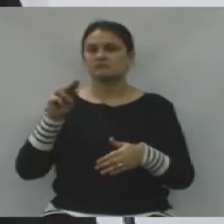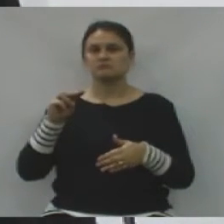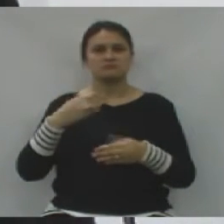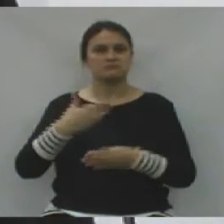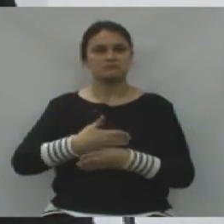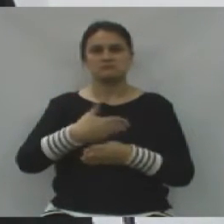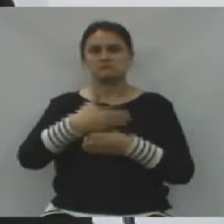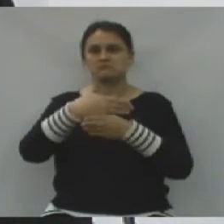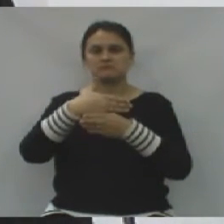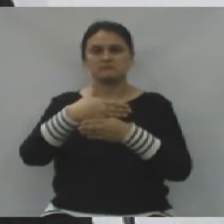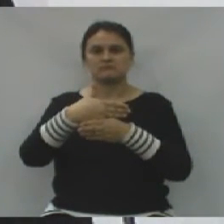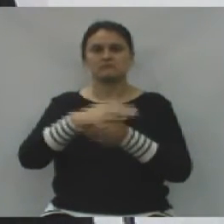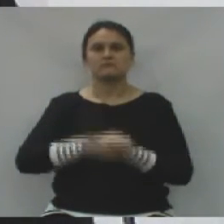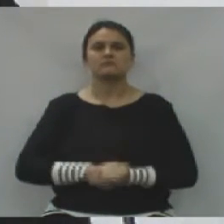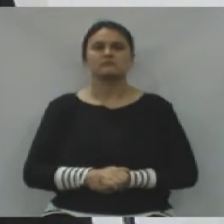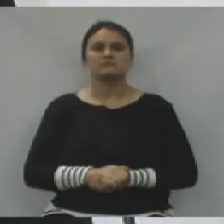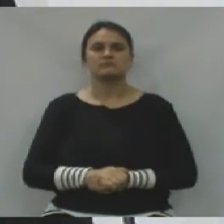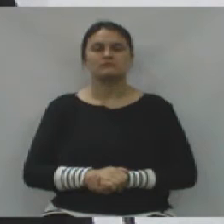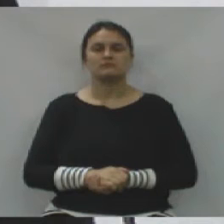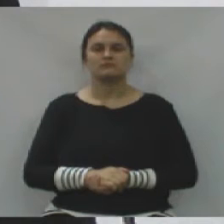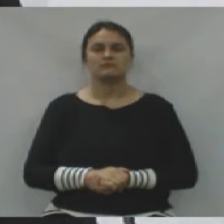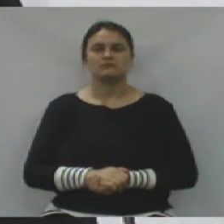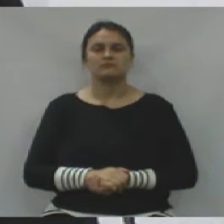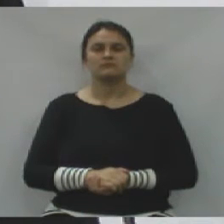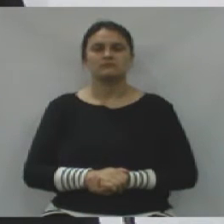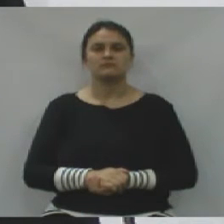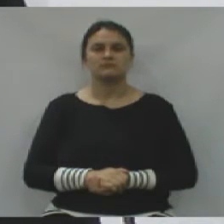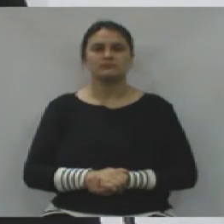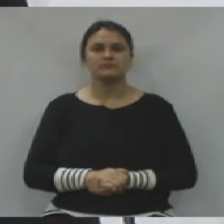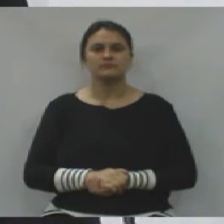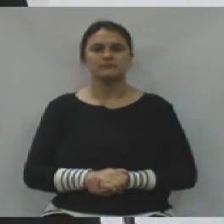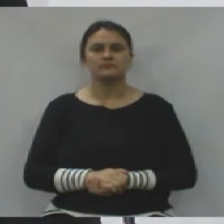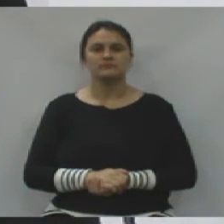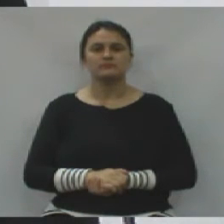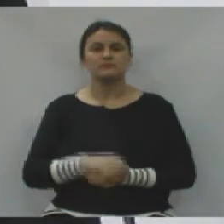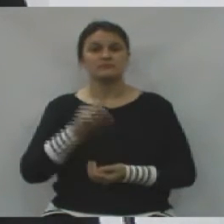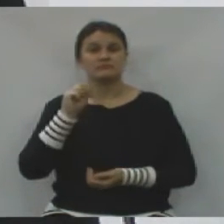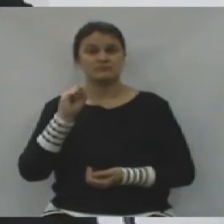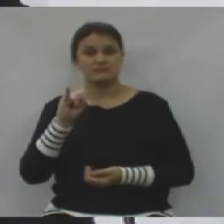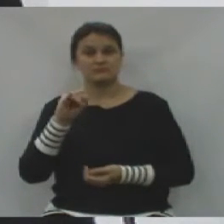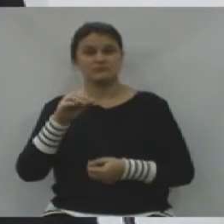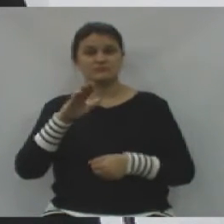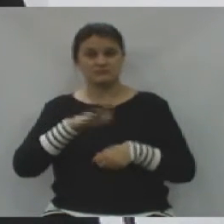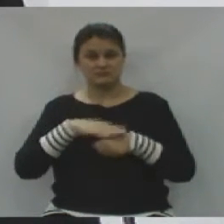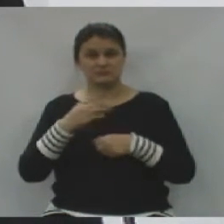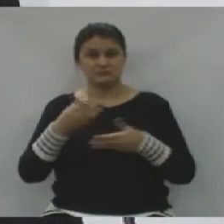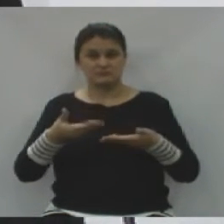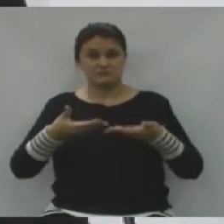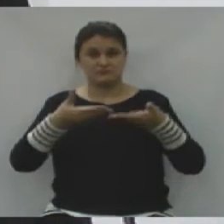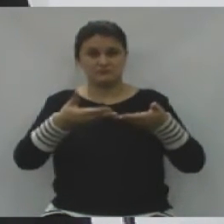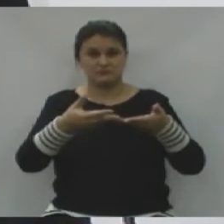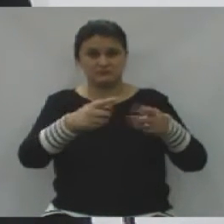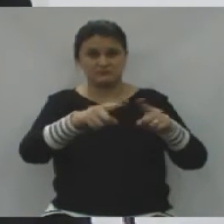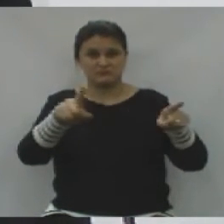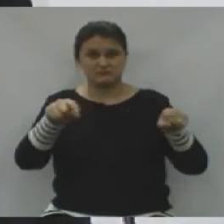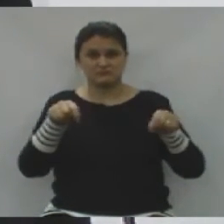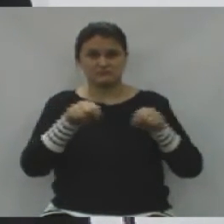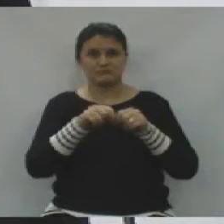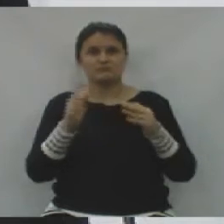deles. E está doado? Será que nós vamos doar mais um terreno para ficar dessa forma?